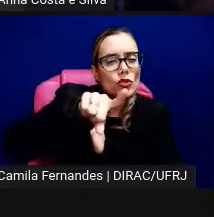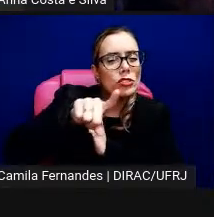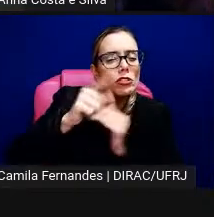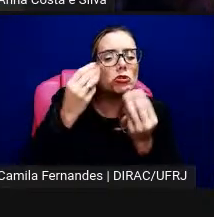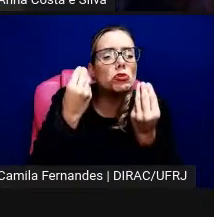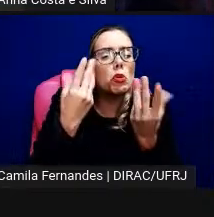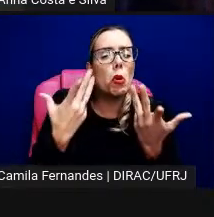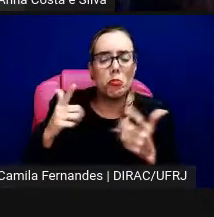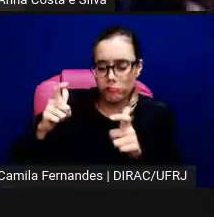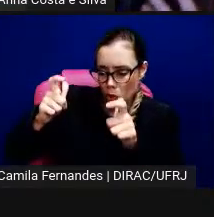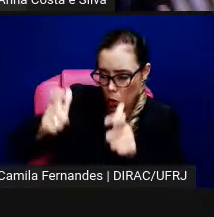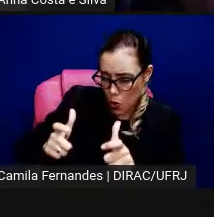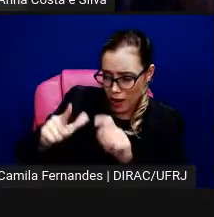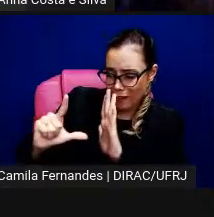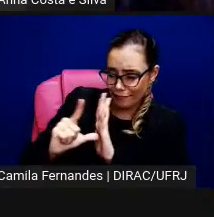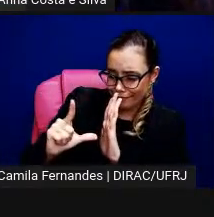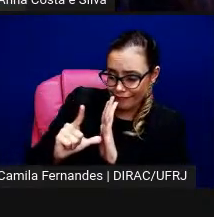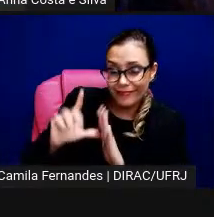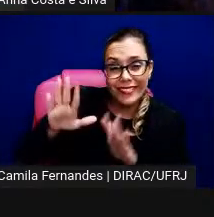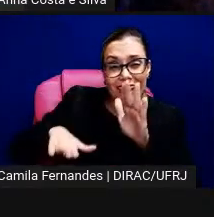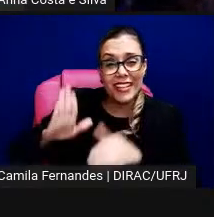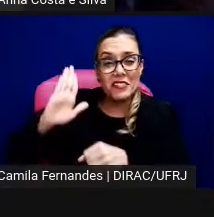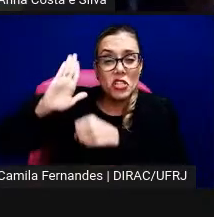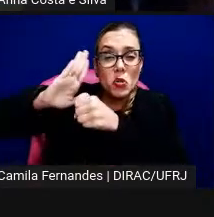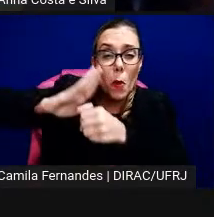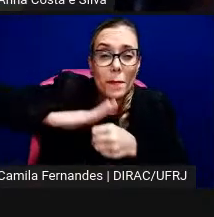muitas vezes opressores, o shopping,